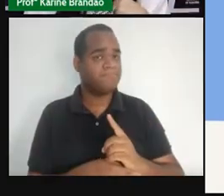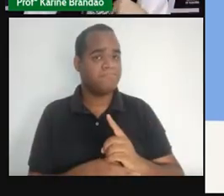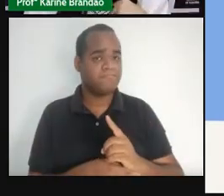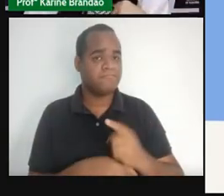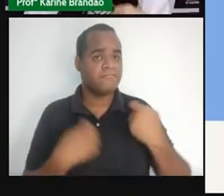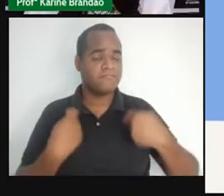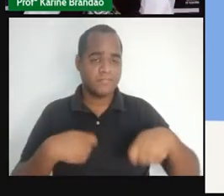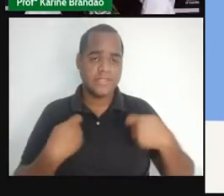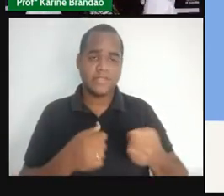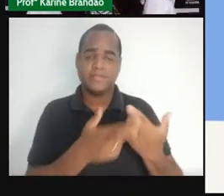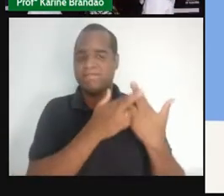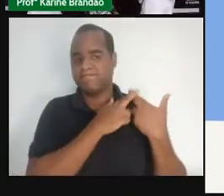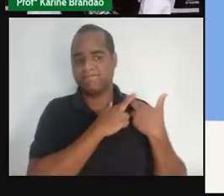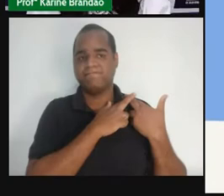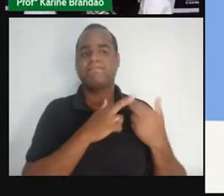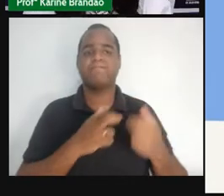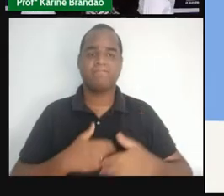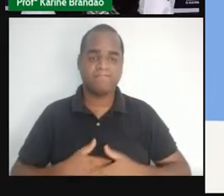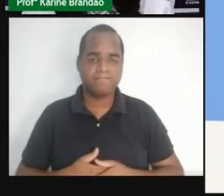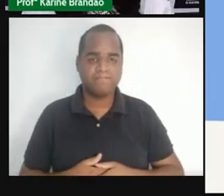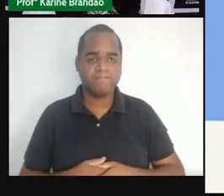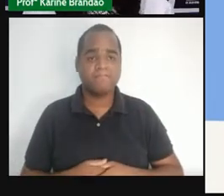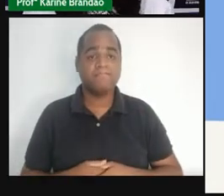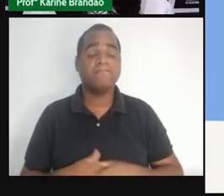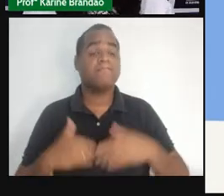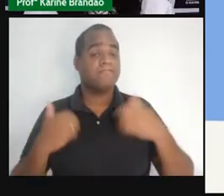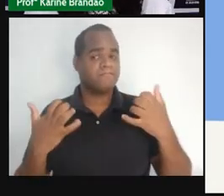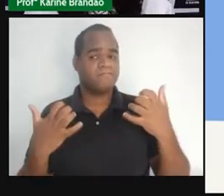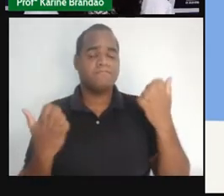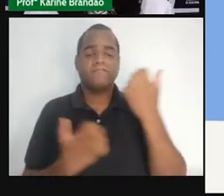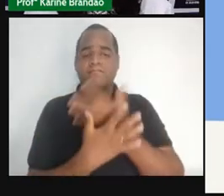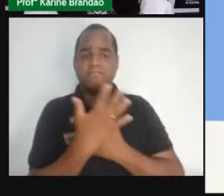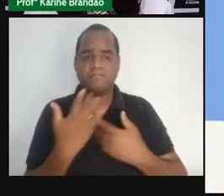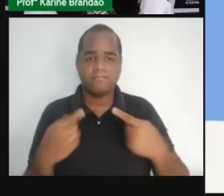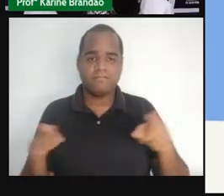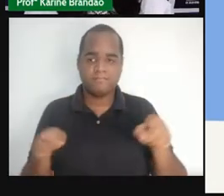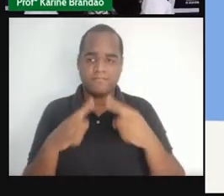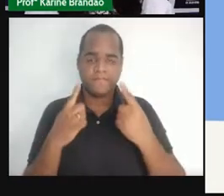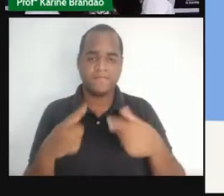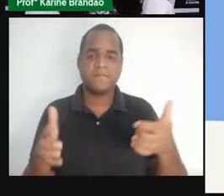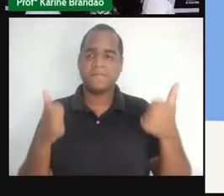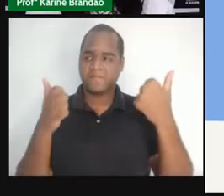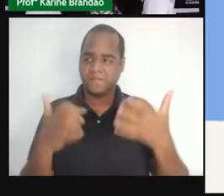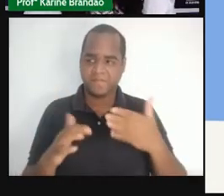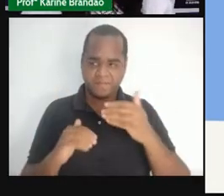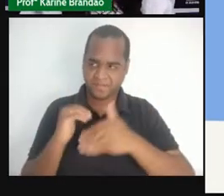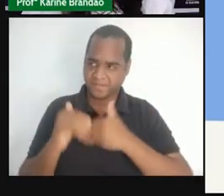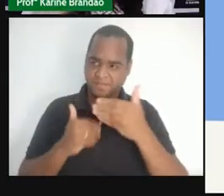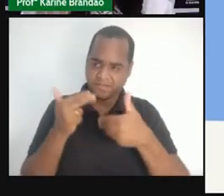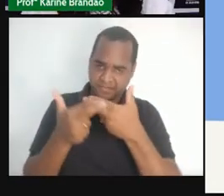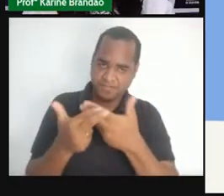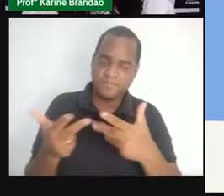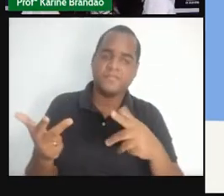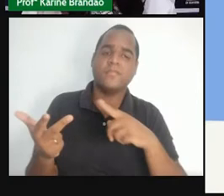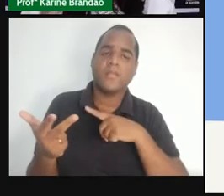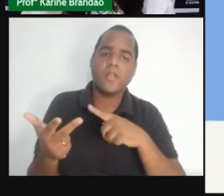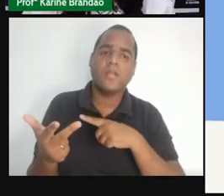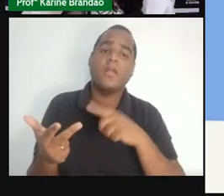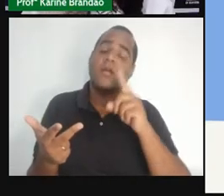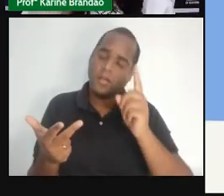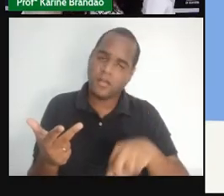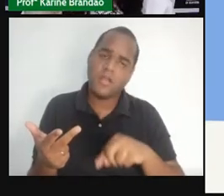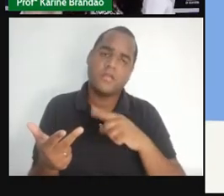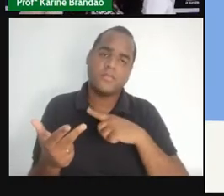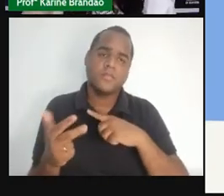responsabilidades, tá? E essa música, ela traz um pouco sobre esse processo, né? Esse proceder. Esse